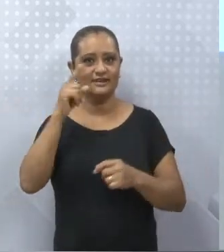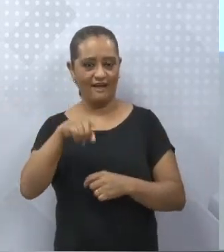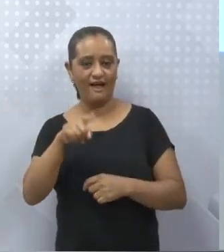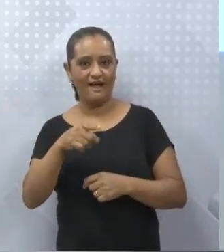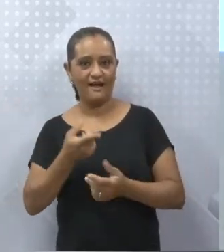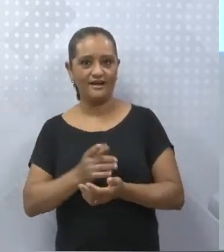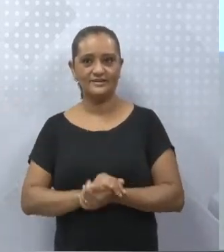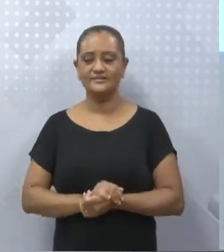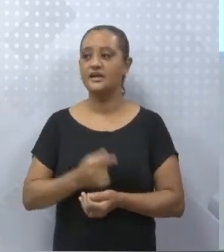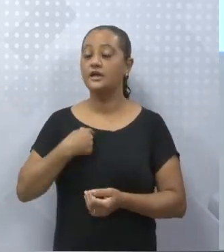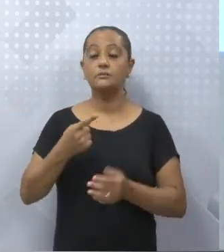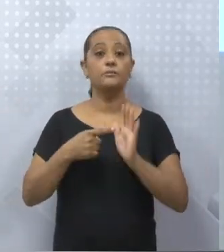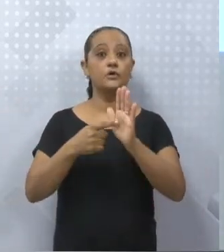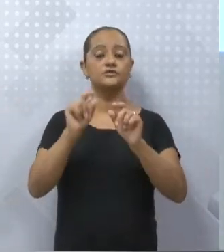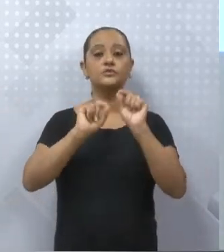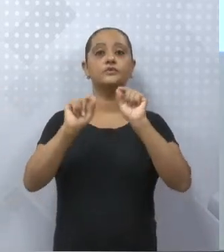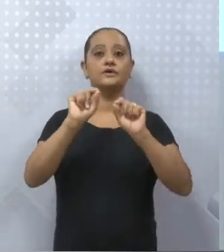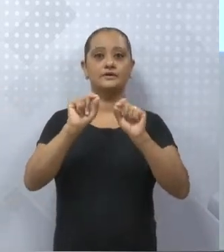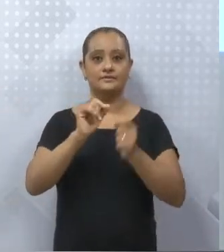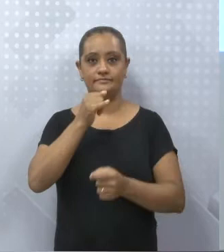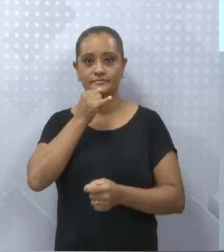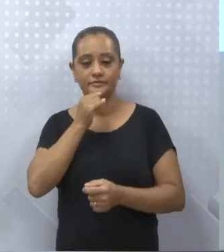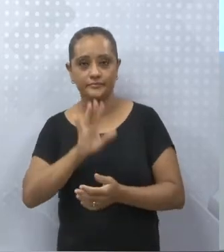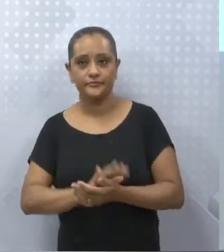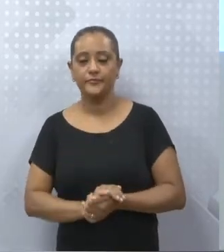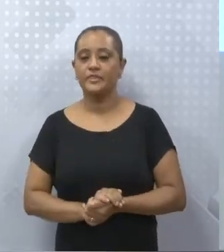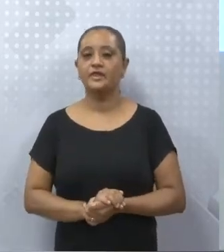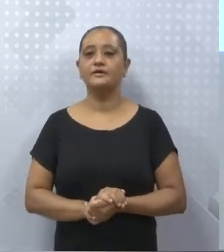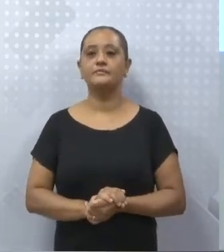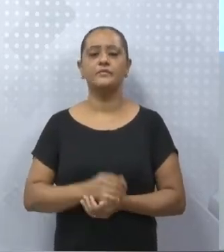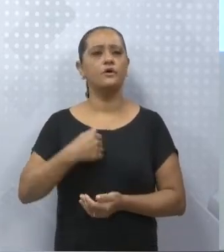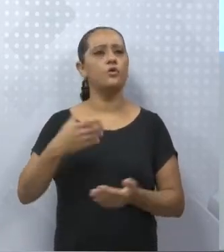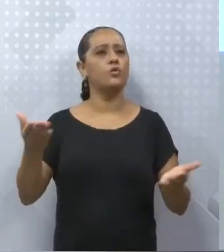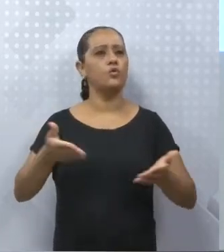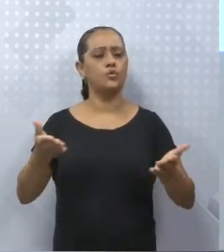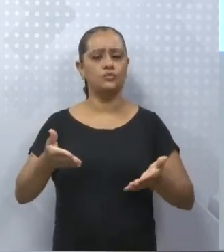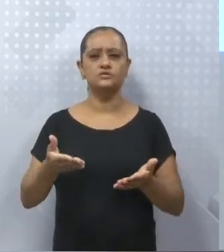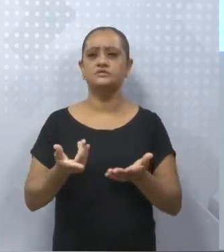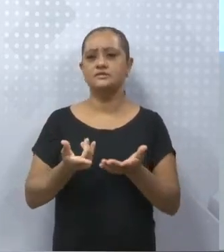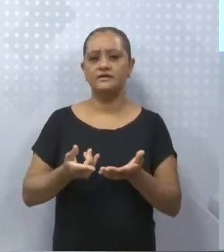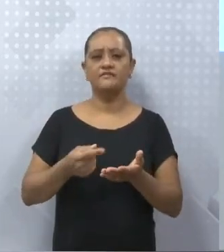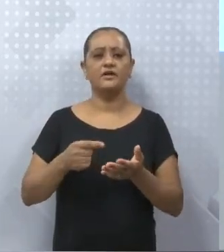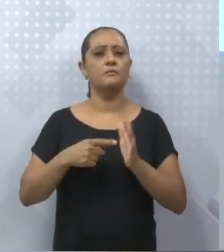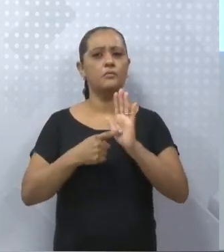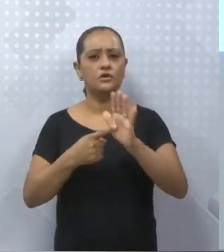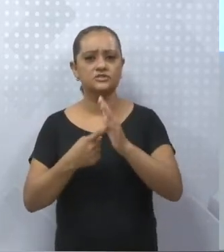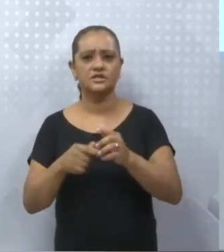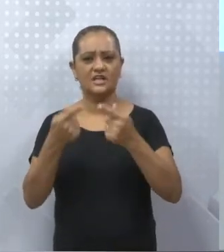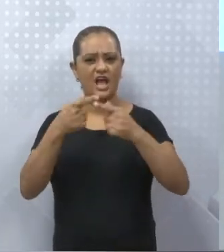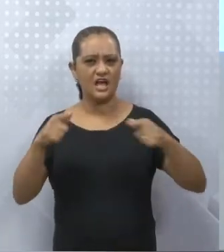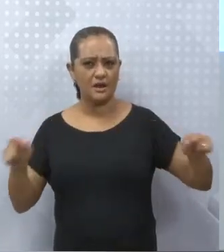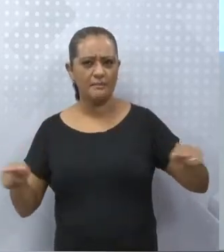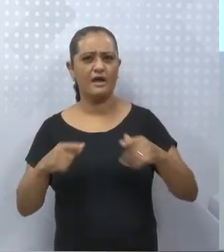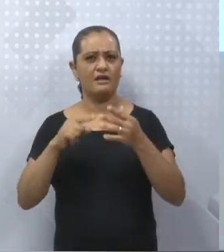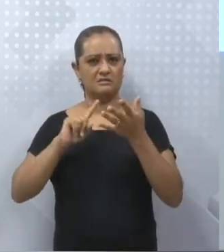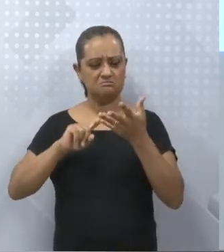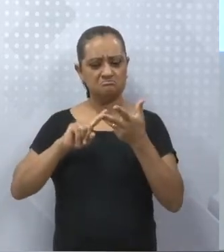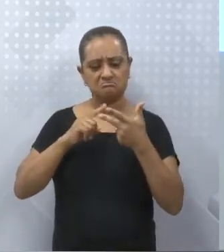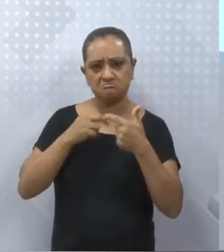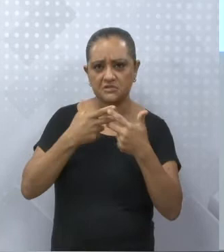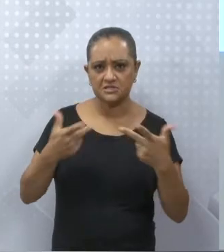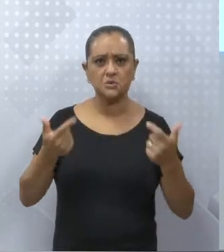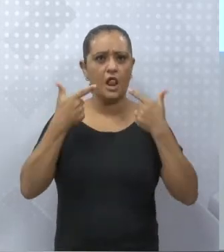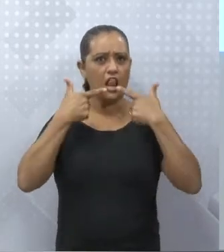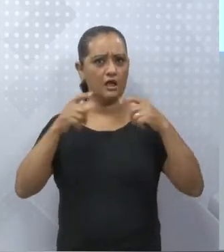complemento? Não. Até porque hoje, diante dos novos conceitos gramaticais, diante da linguística de hoje,